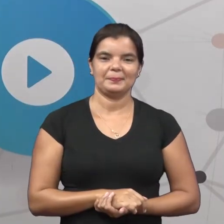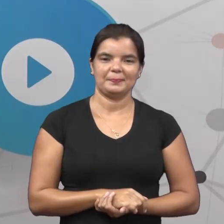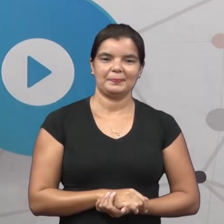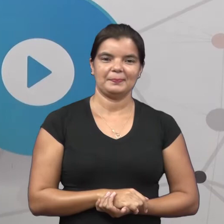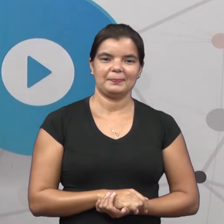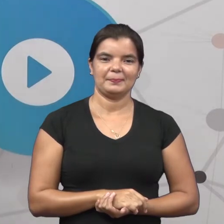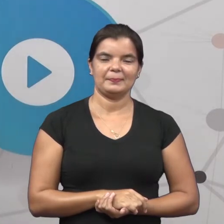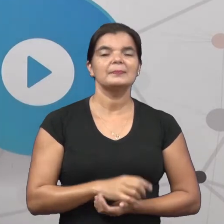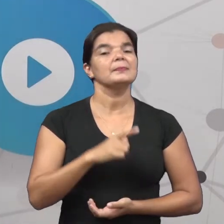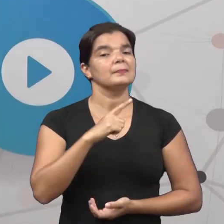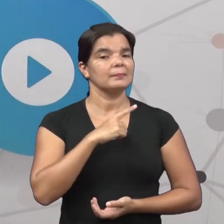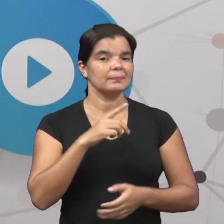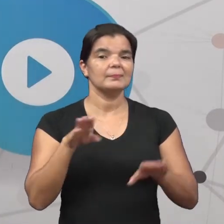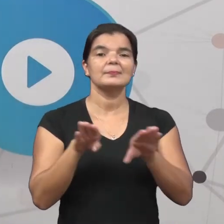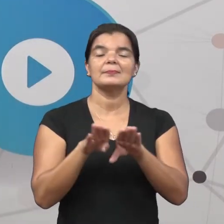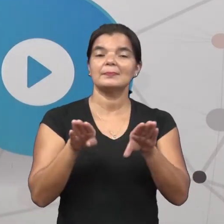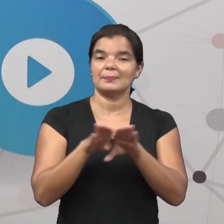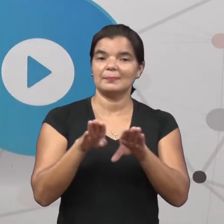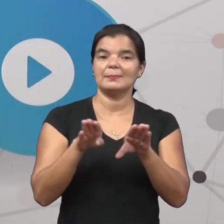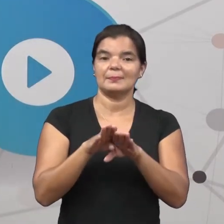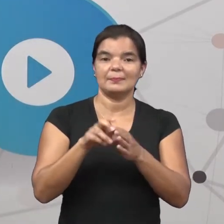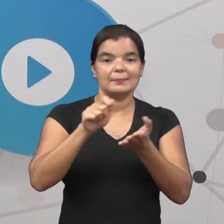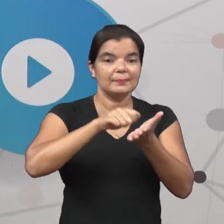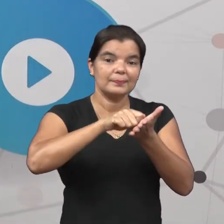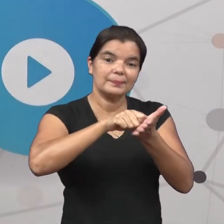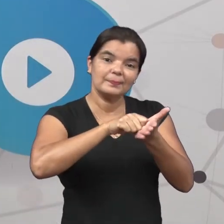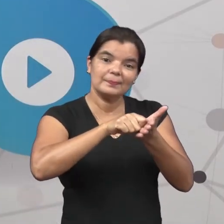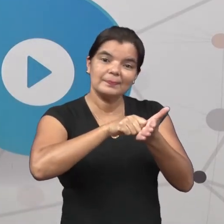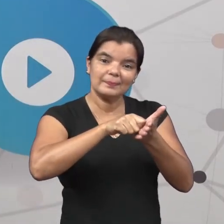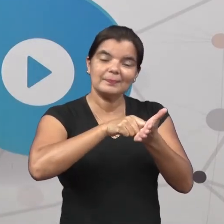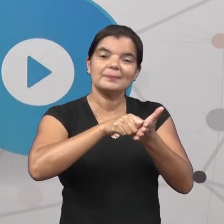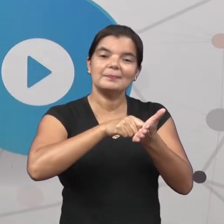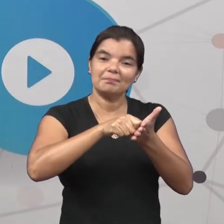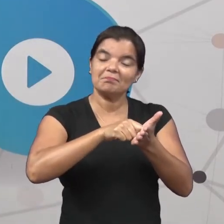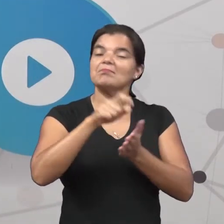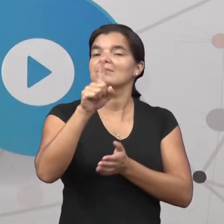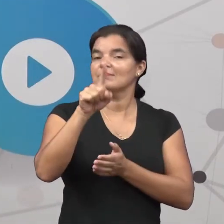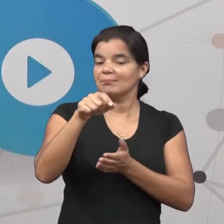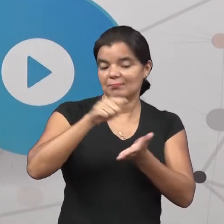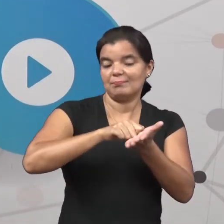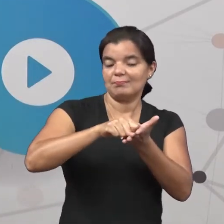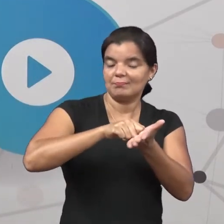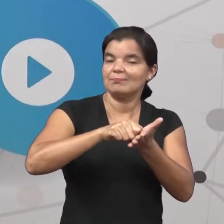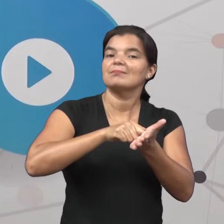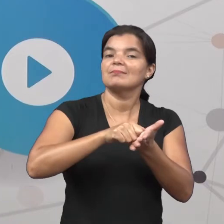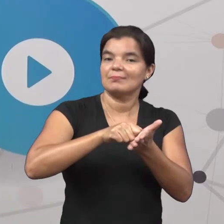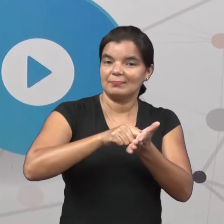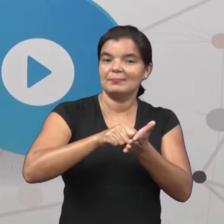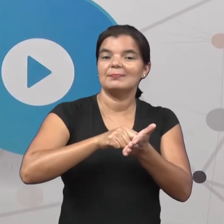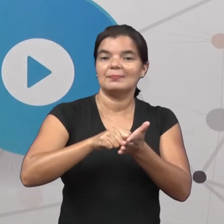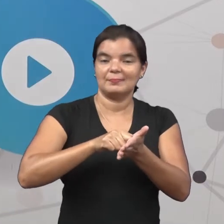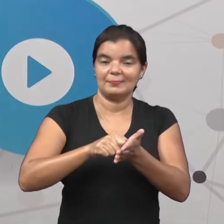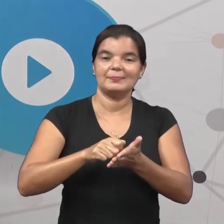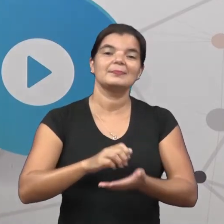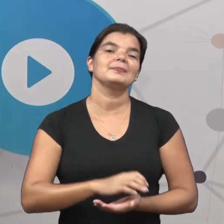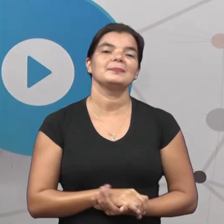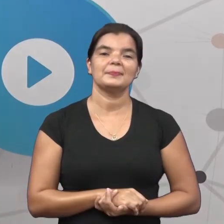Temos também uma borracha. Isso mesmo, uma borracha.